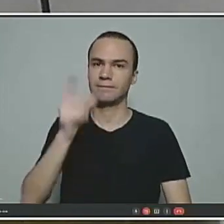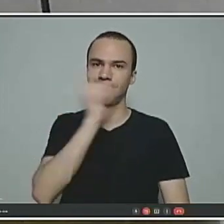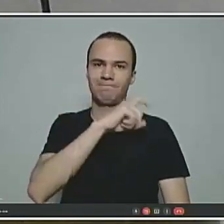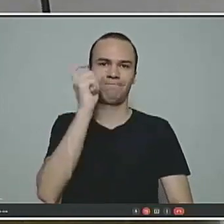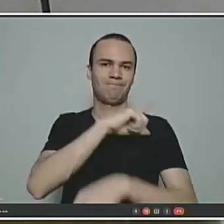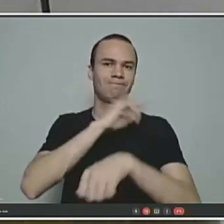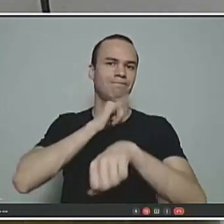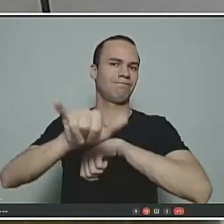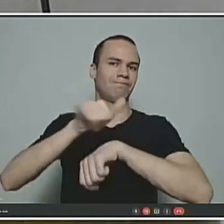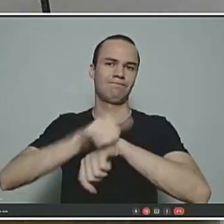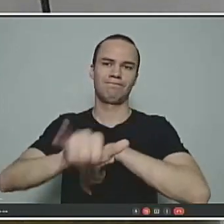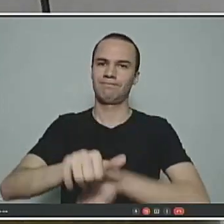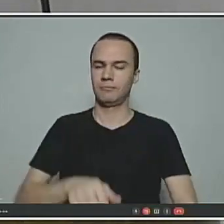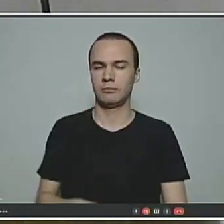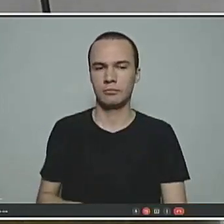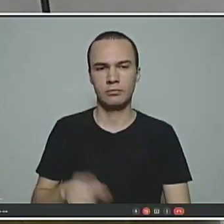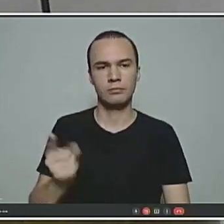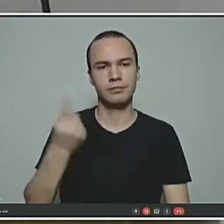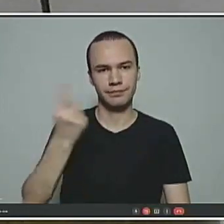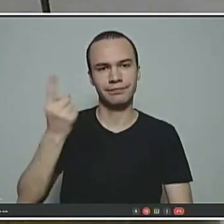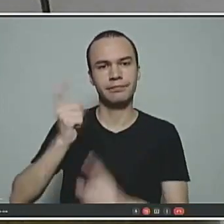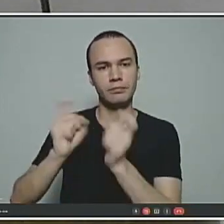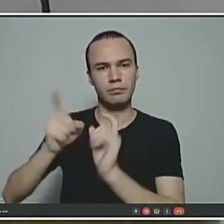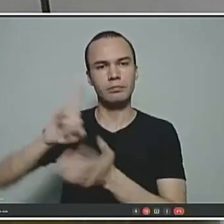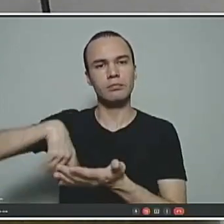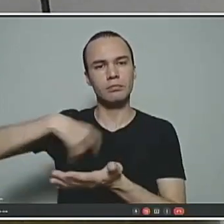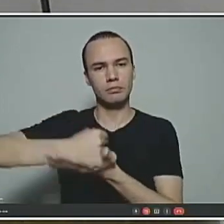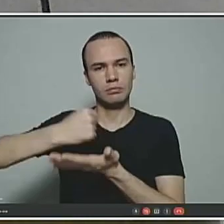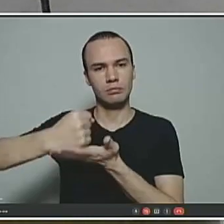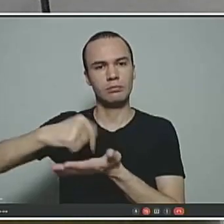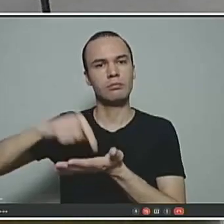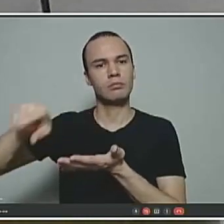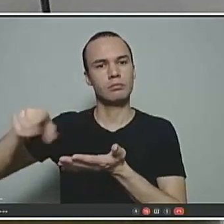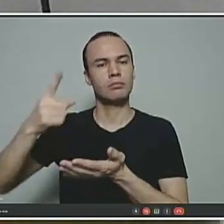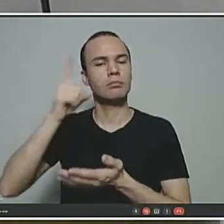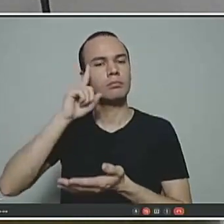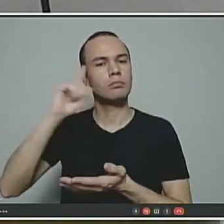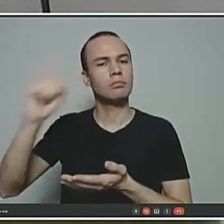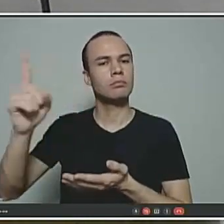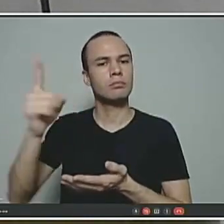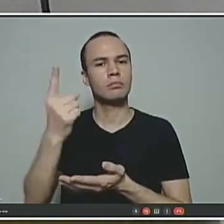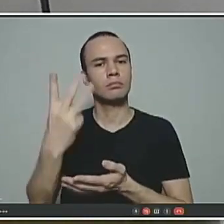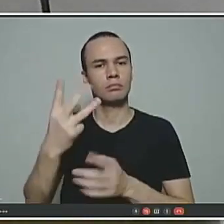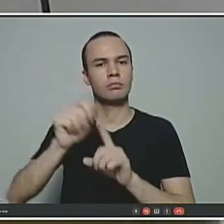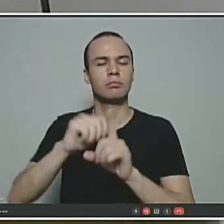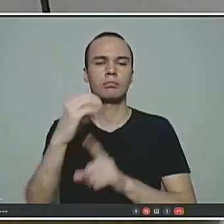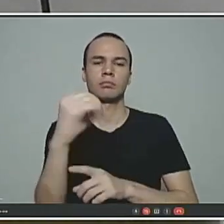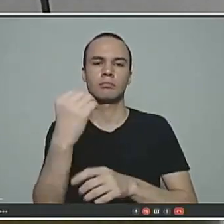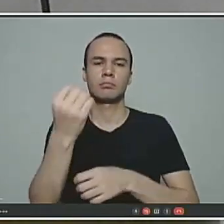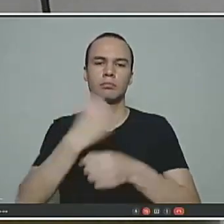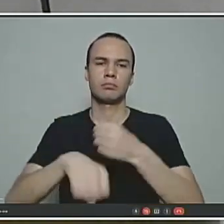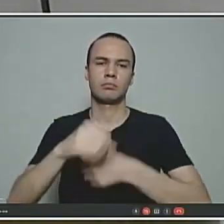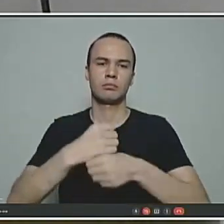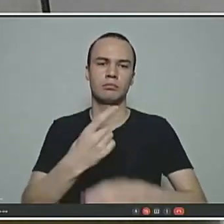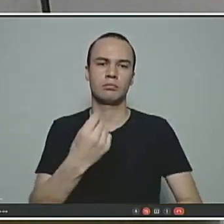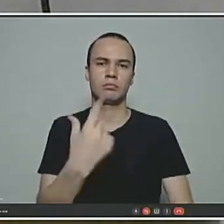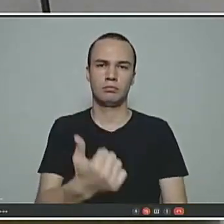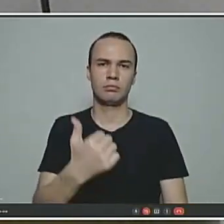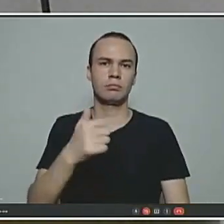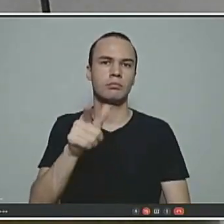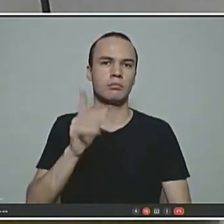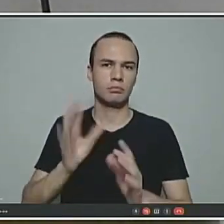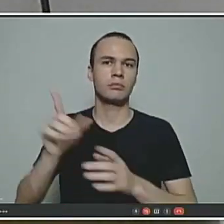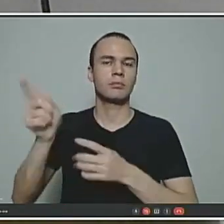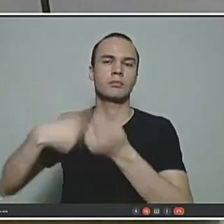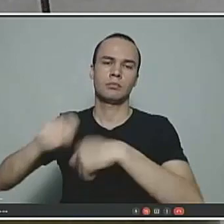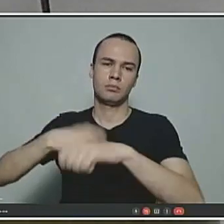mentira. A primeira reunião, o primeiro contato que nós tivemos com essa empresa foi dia 13 de outubro de 2021. A administração,